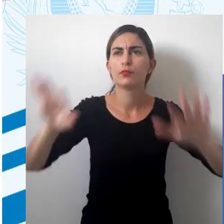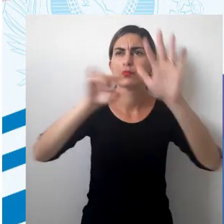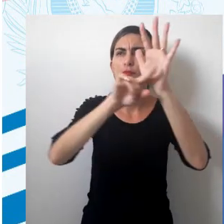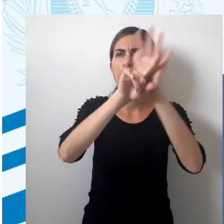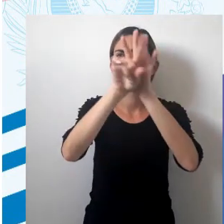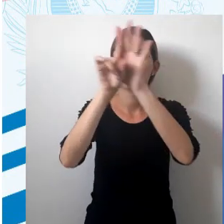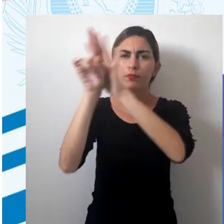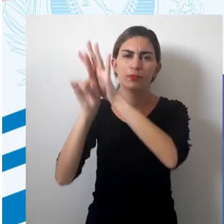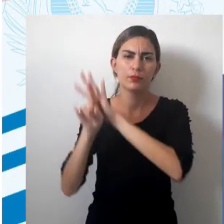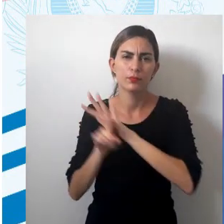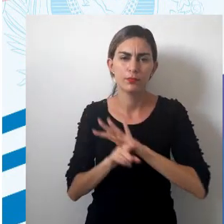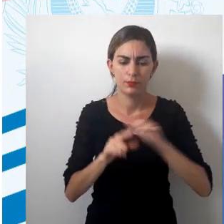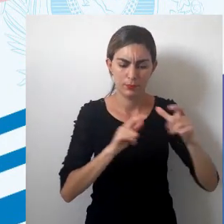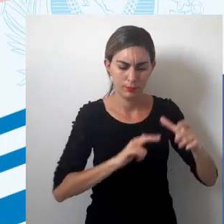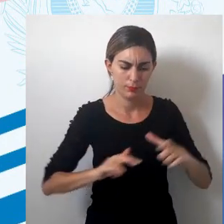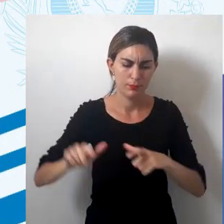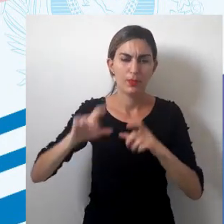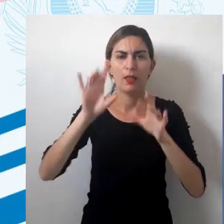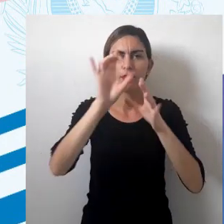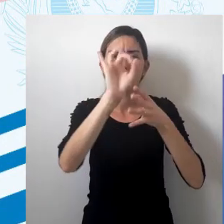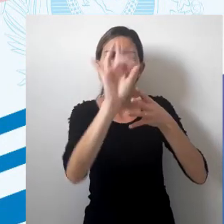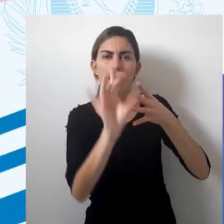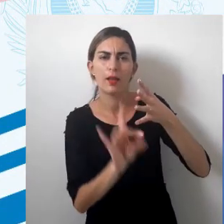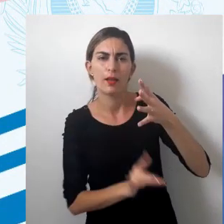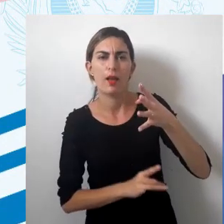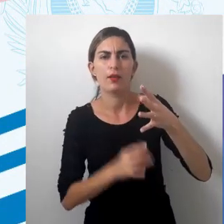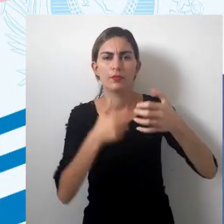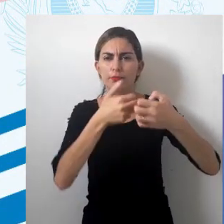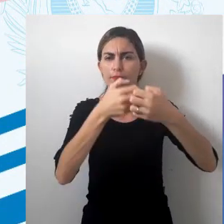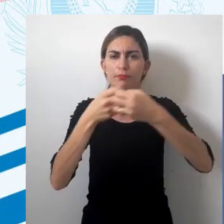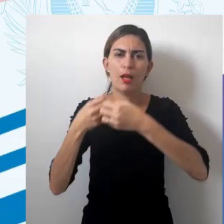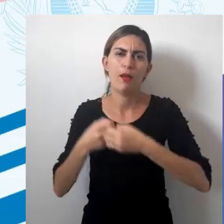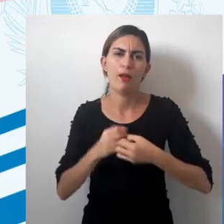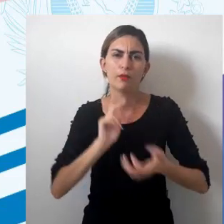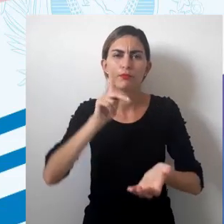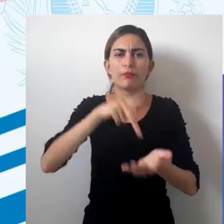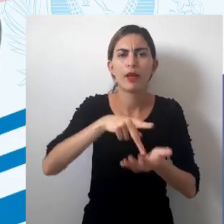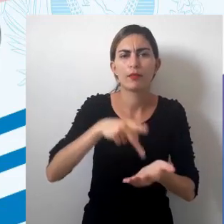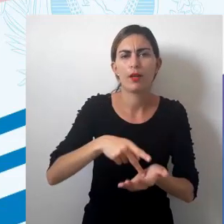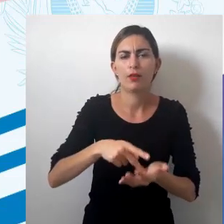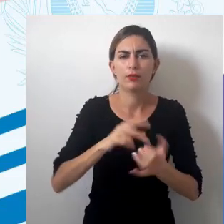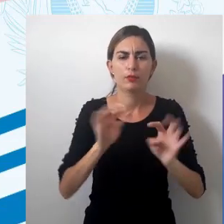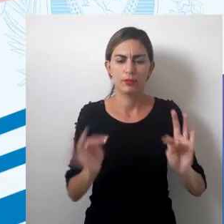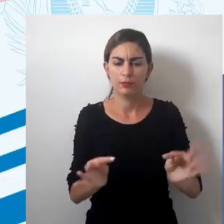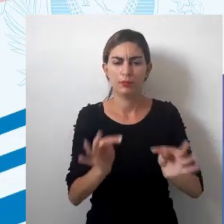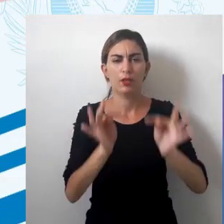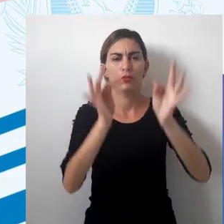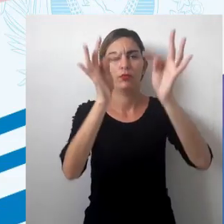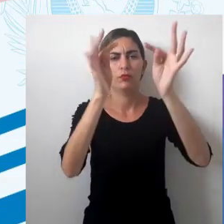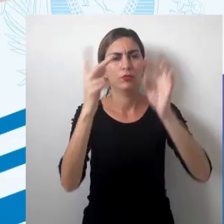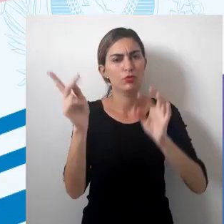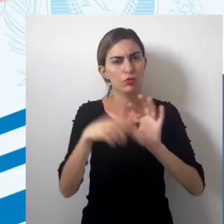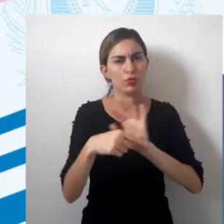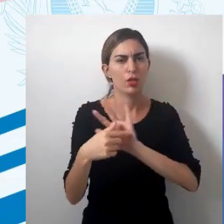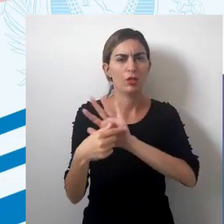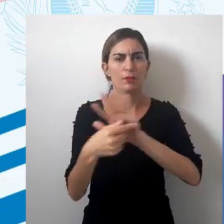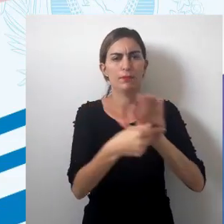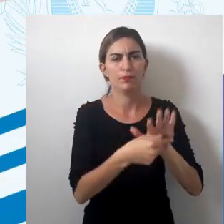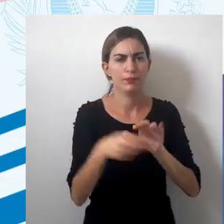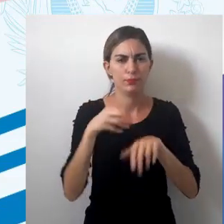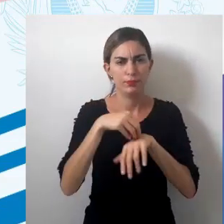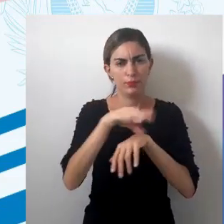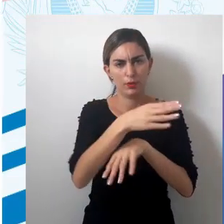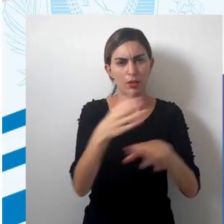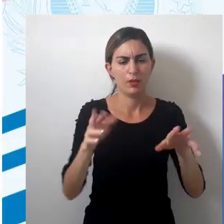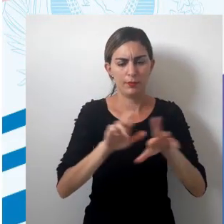análise do espaço, de forma mais detalhada, de forma mais próxima do real. Então, a tecnologia, ela traz para a gente